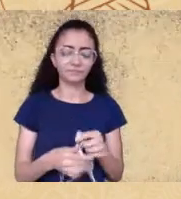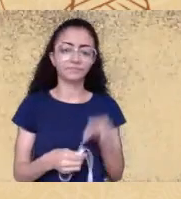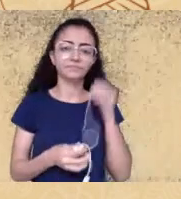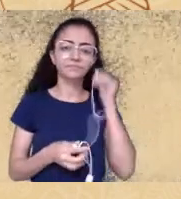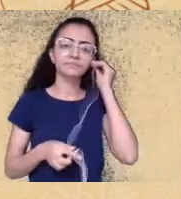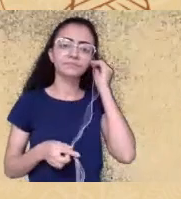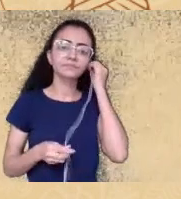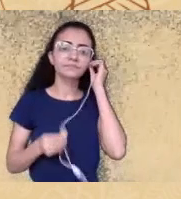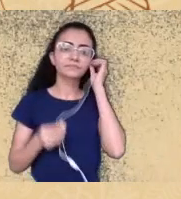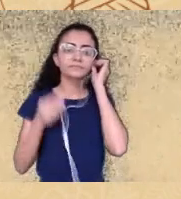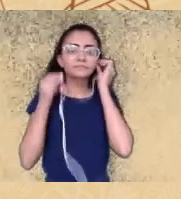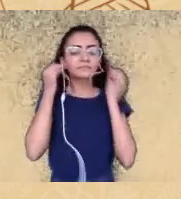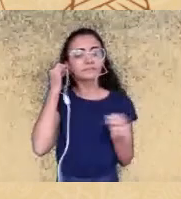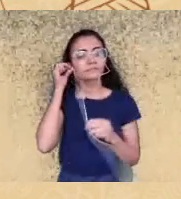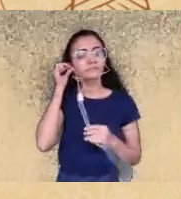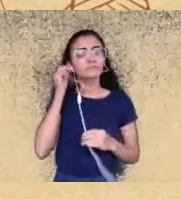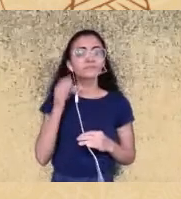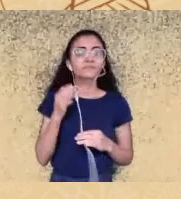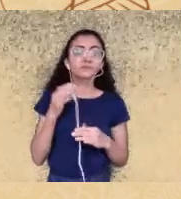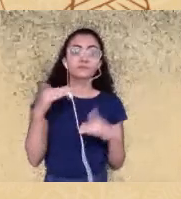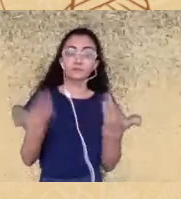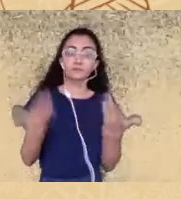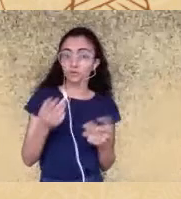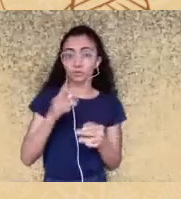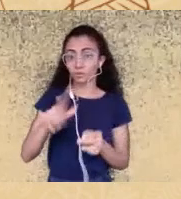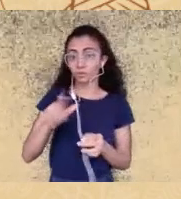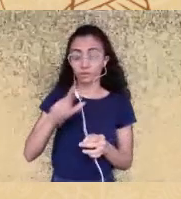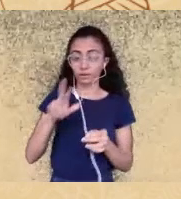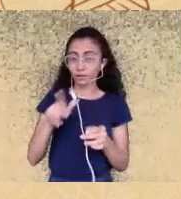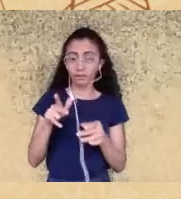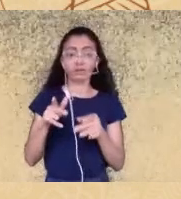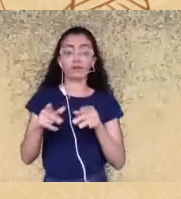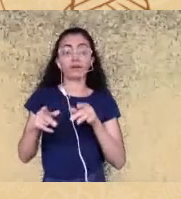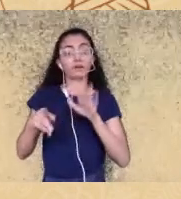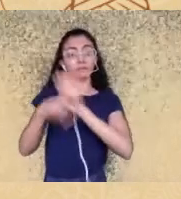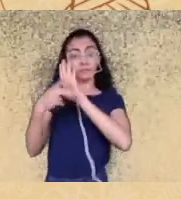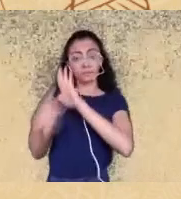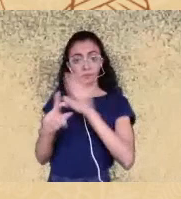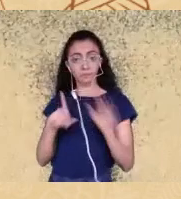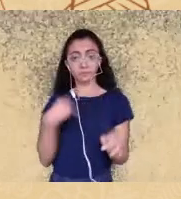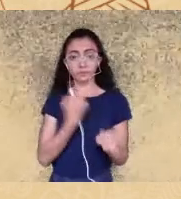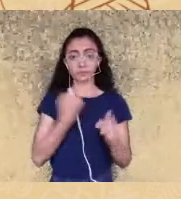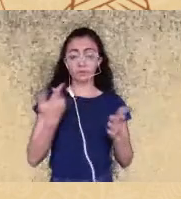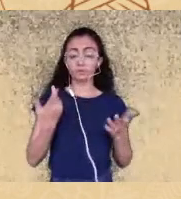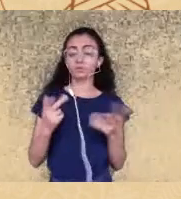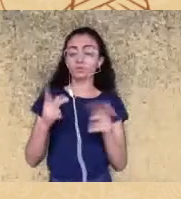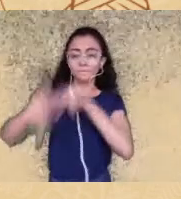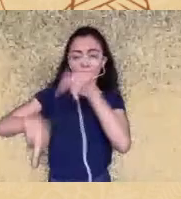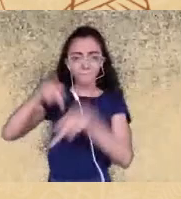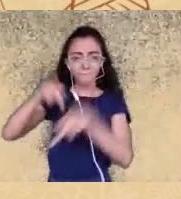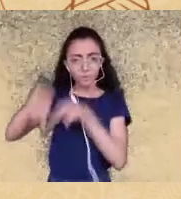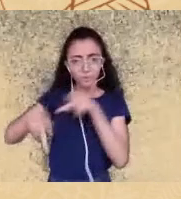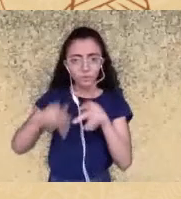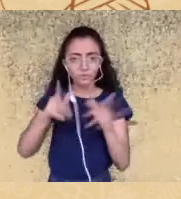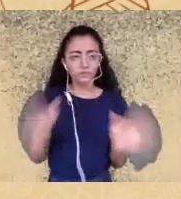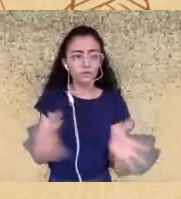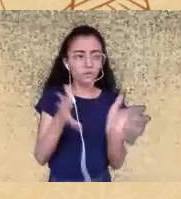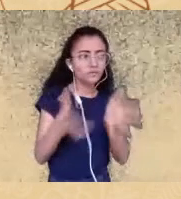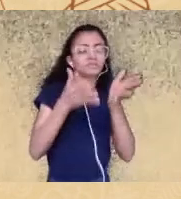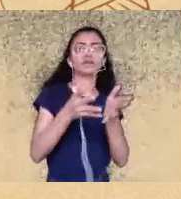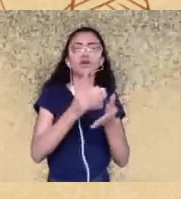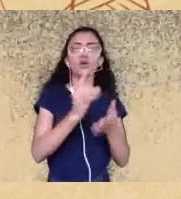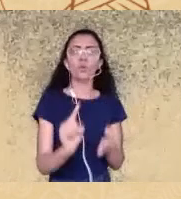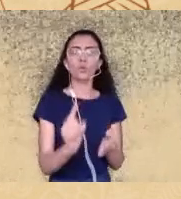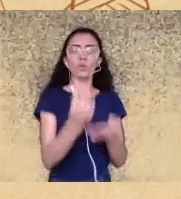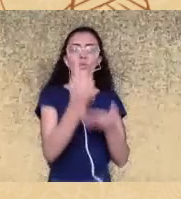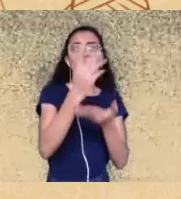não é uma motivação do nosso povo convencer o mundo todo de que Yanderu é o único Deus então acho que voltar para